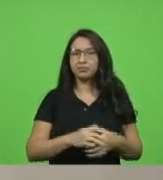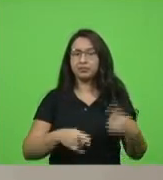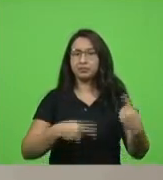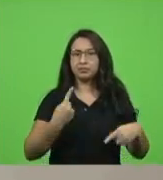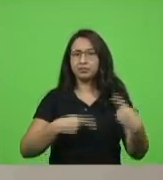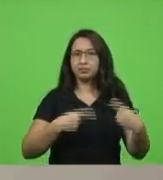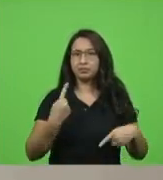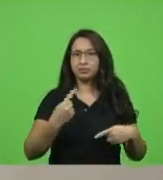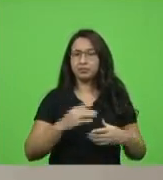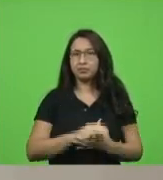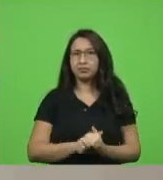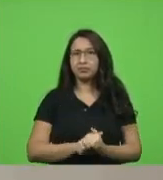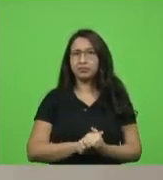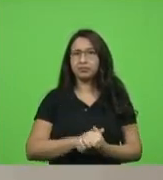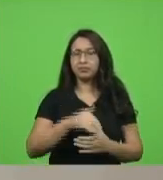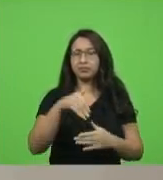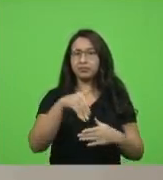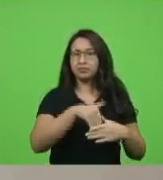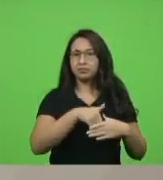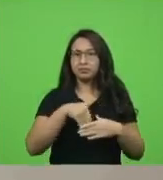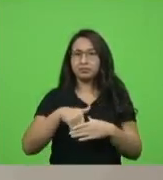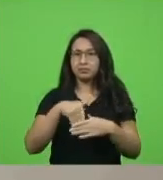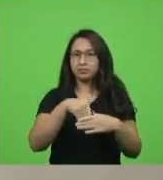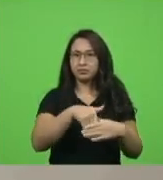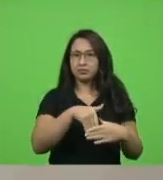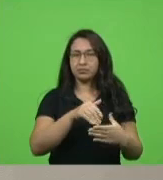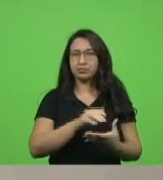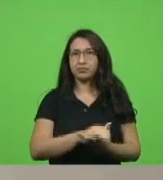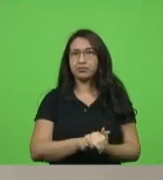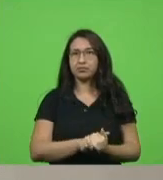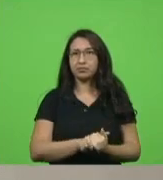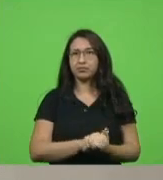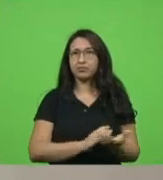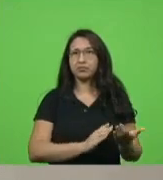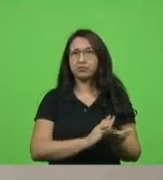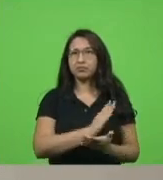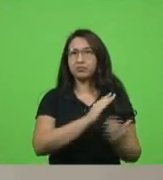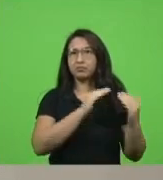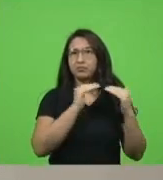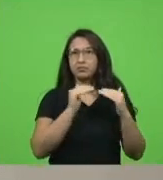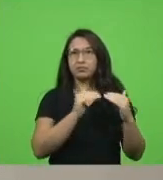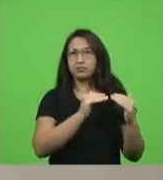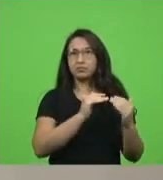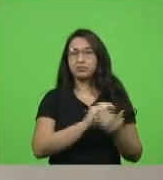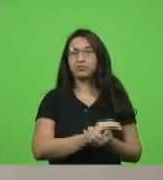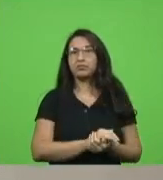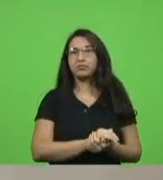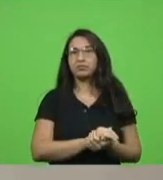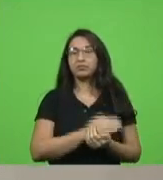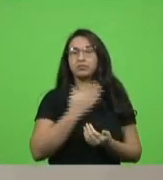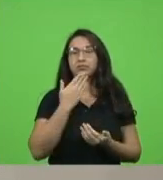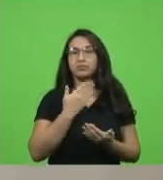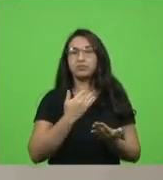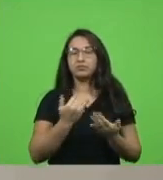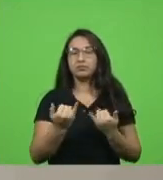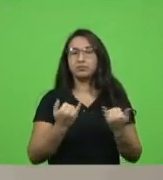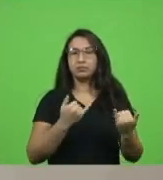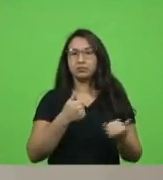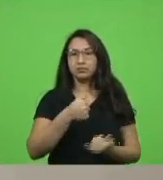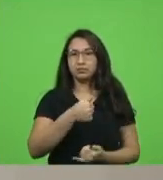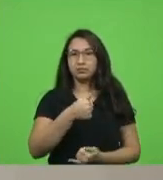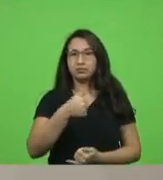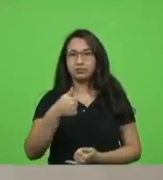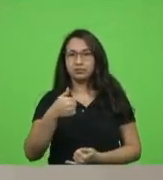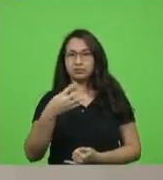discutir em votação deputados que aprovam permaneçam como se encontram aprovado por unanimidade pedido de informação 114 autor